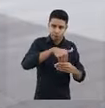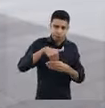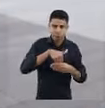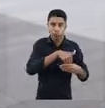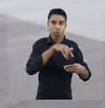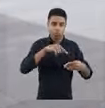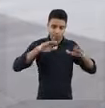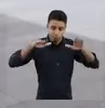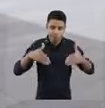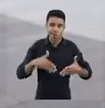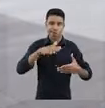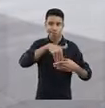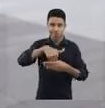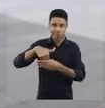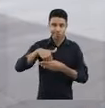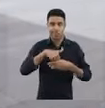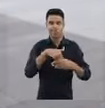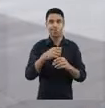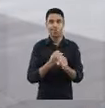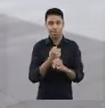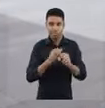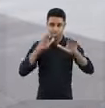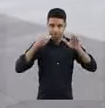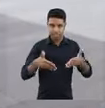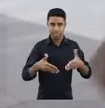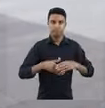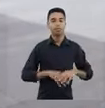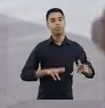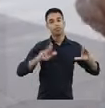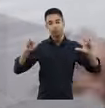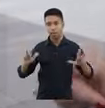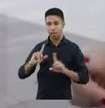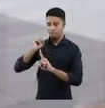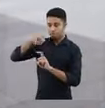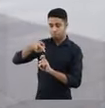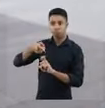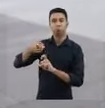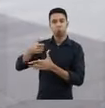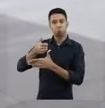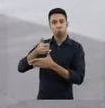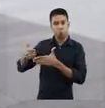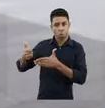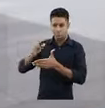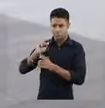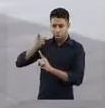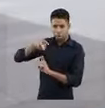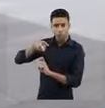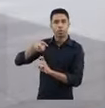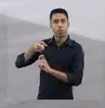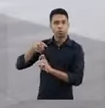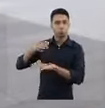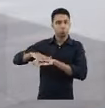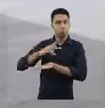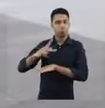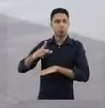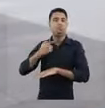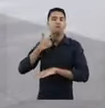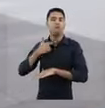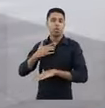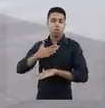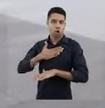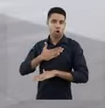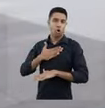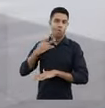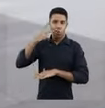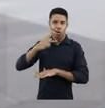eleitoral é um assédio voltado a um pleito eleitoral específico. Ele se diferencia do assédio moral por